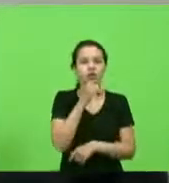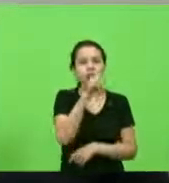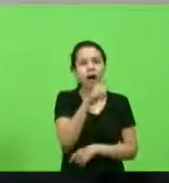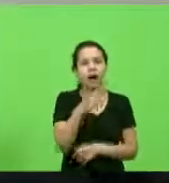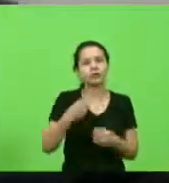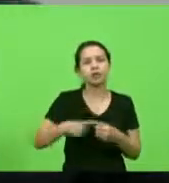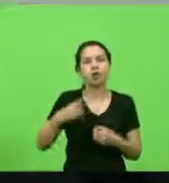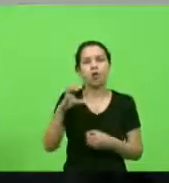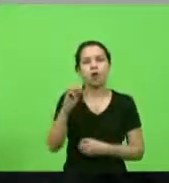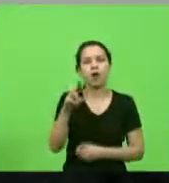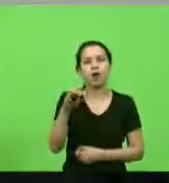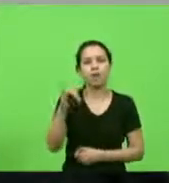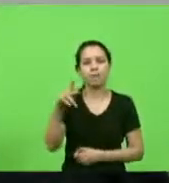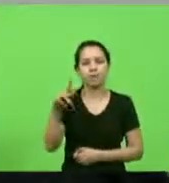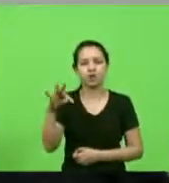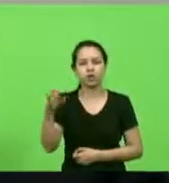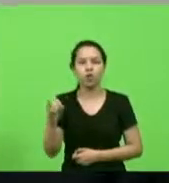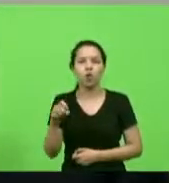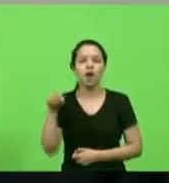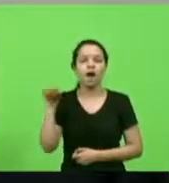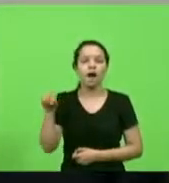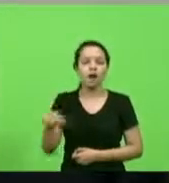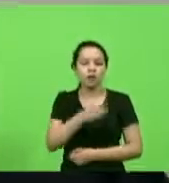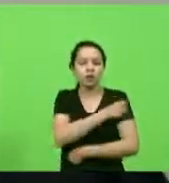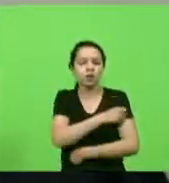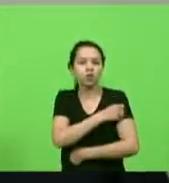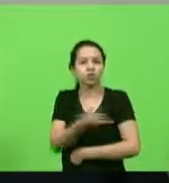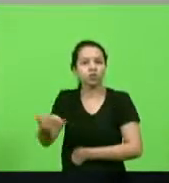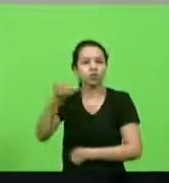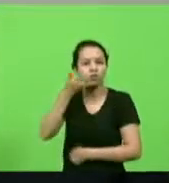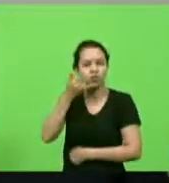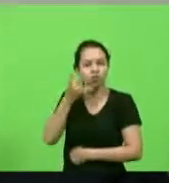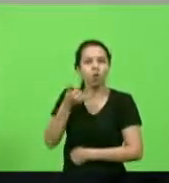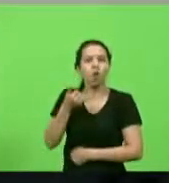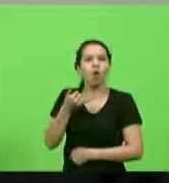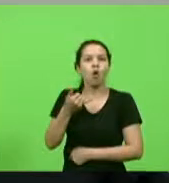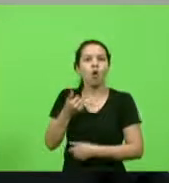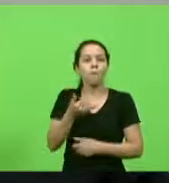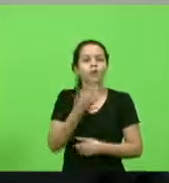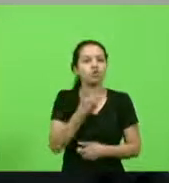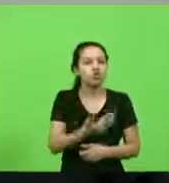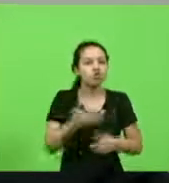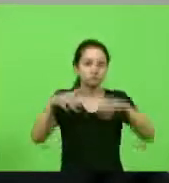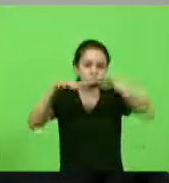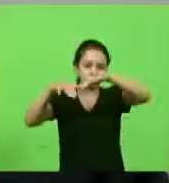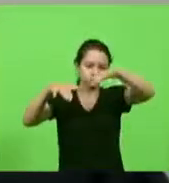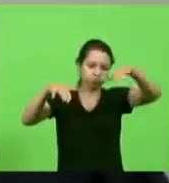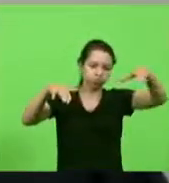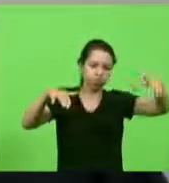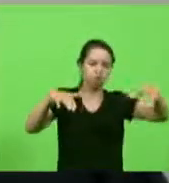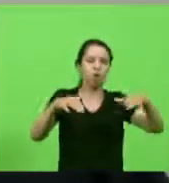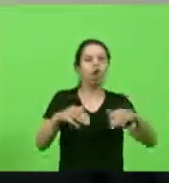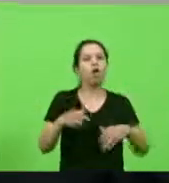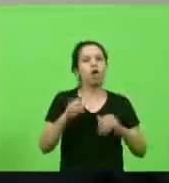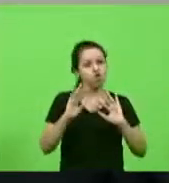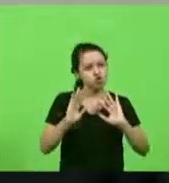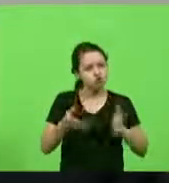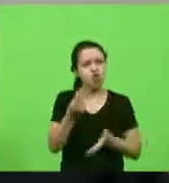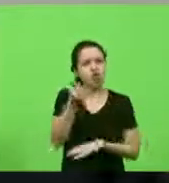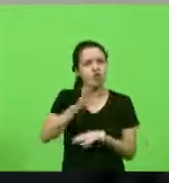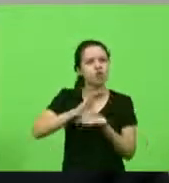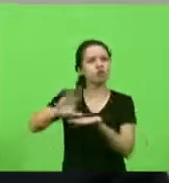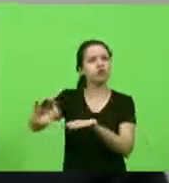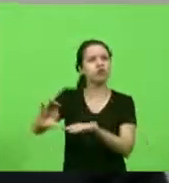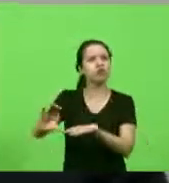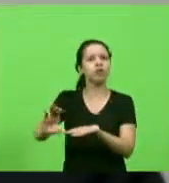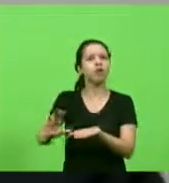pedindo um todo eu destinei o recurso até agora tão simples por quê? porque existe toda essa burocracia então esse